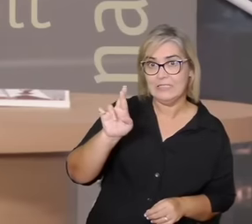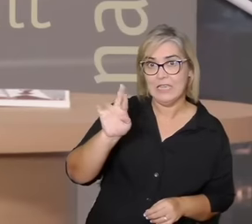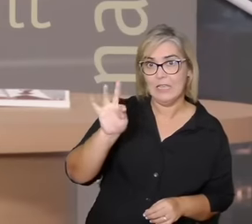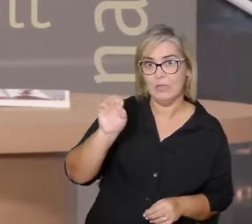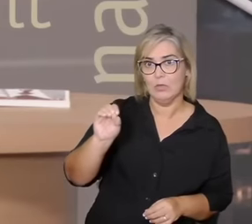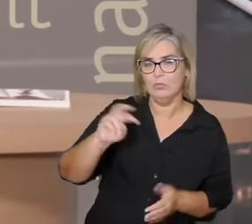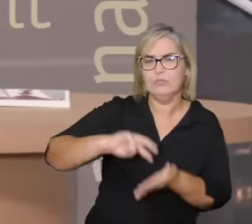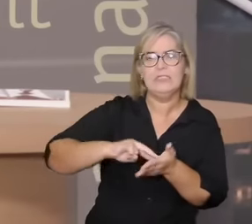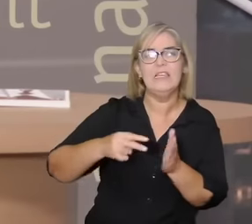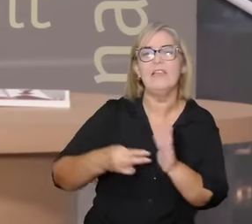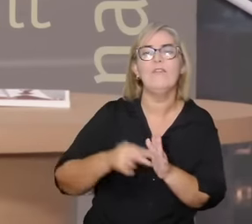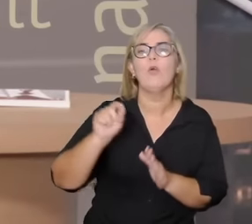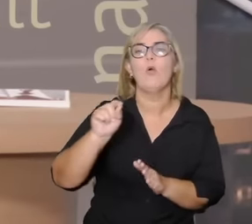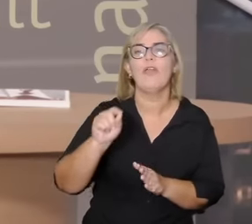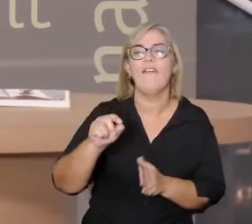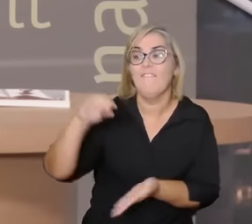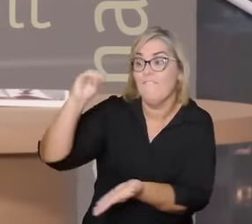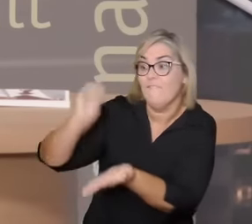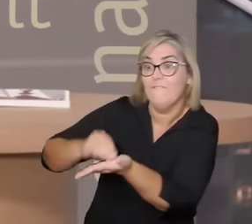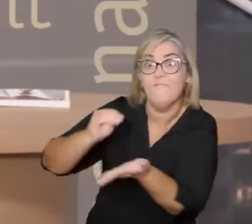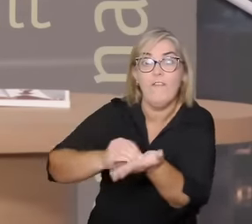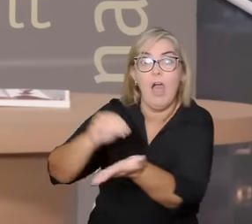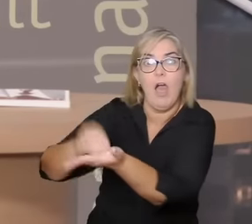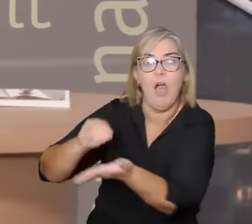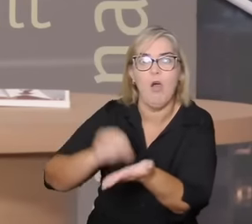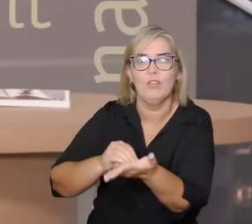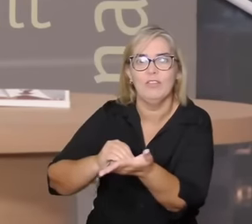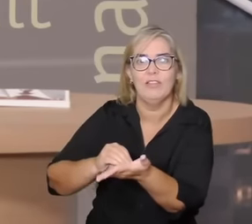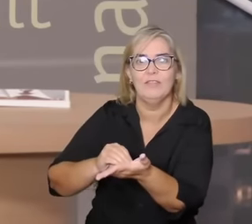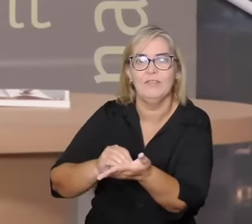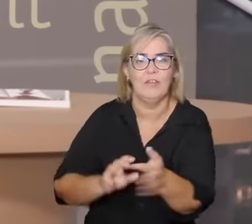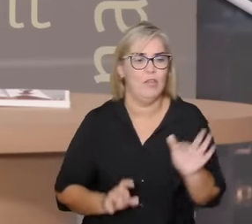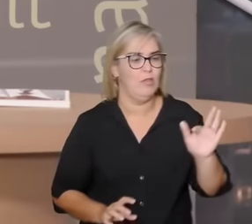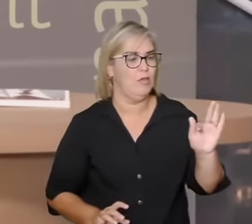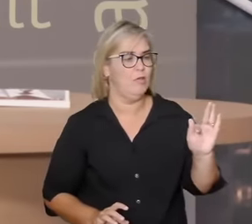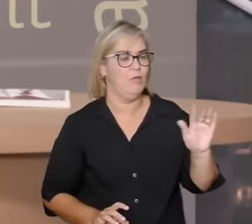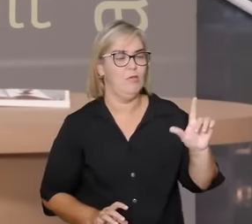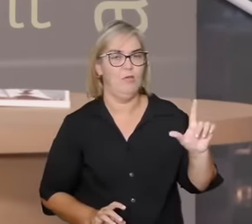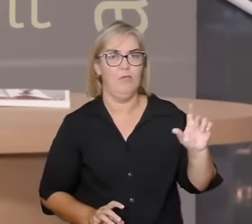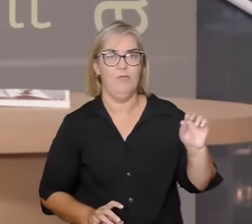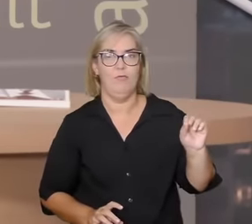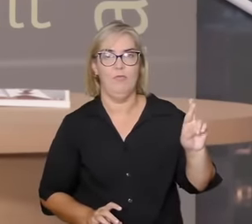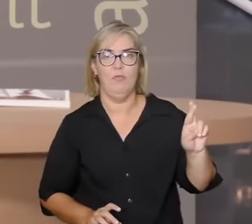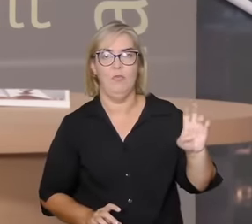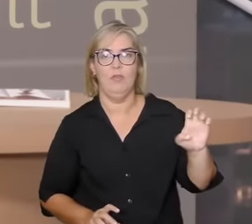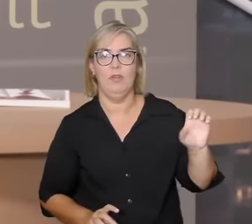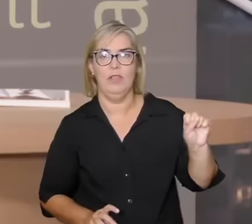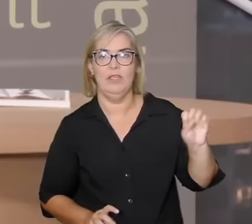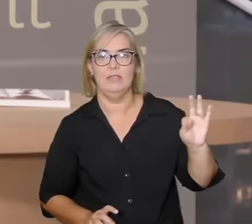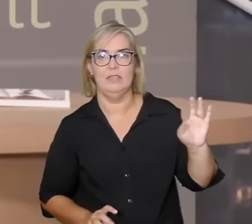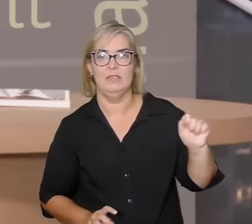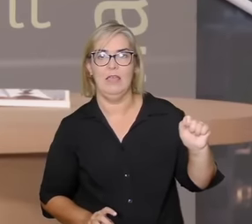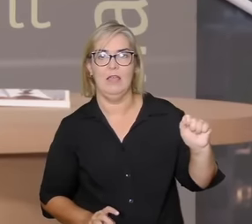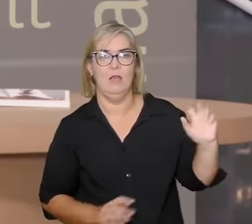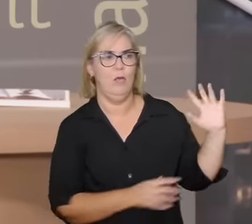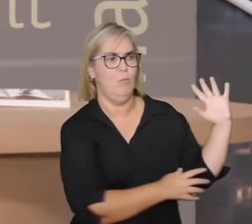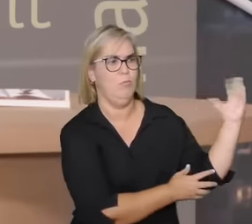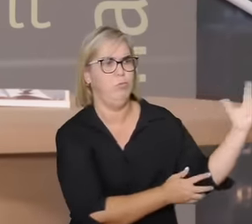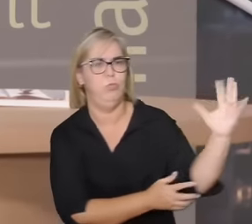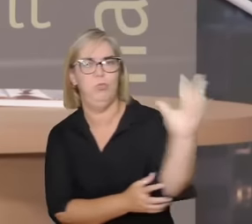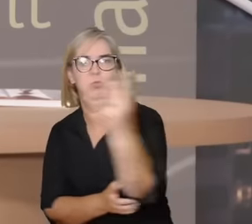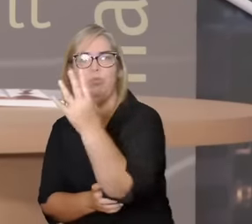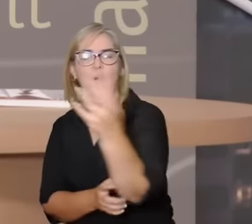brigar tem que lutar fica difícil confiar no outro então tem um cenário um cenário de